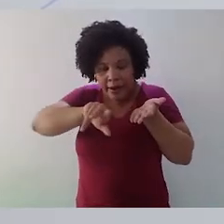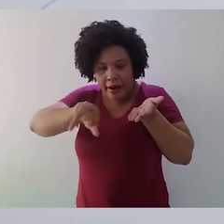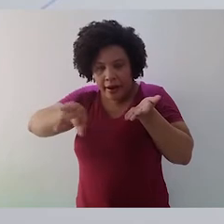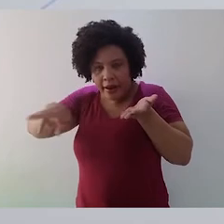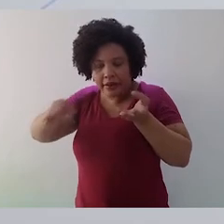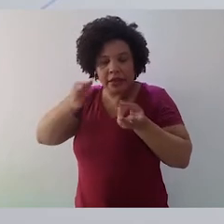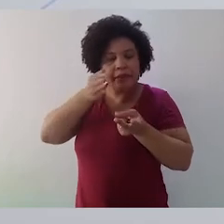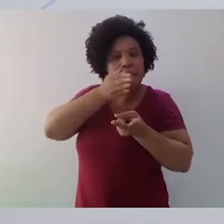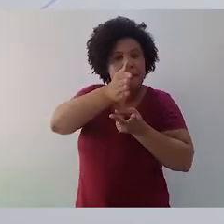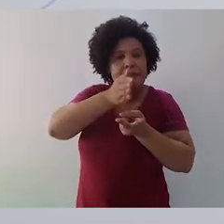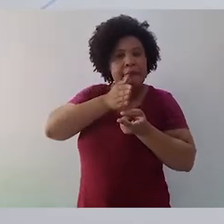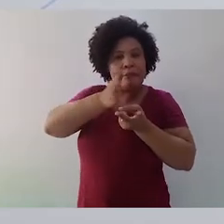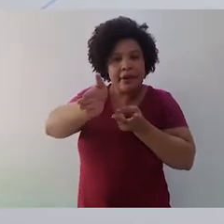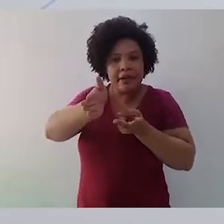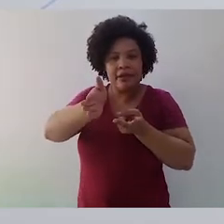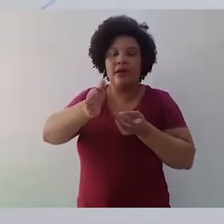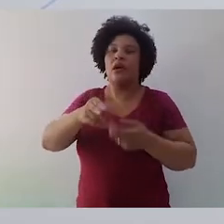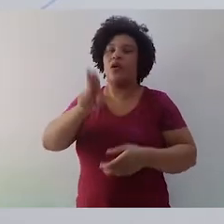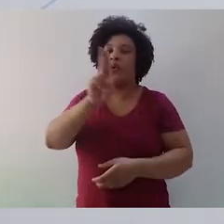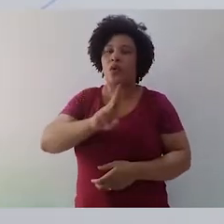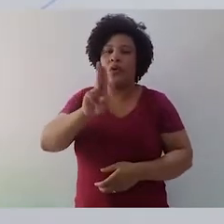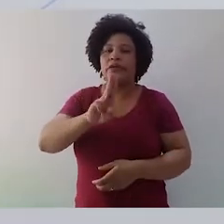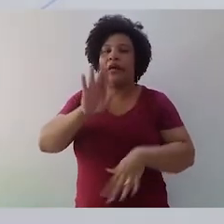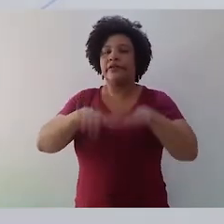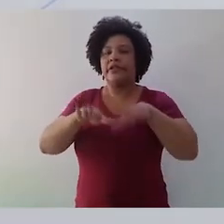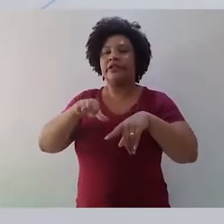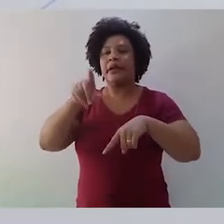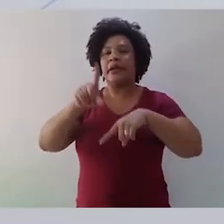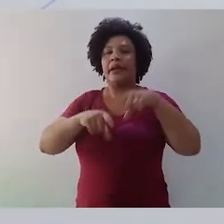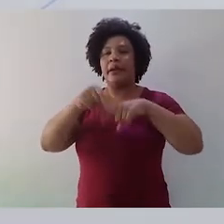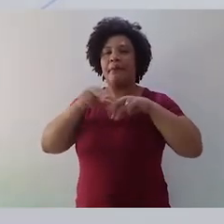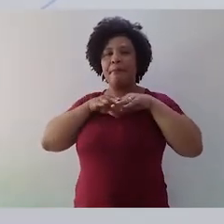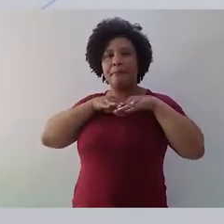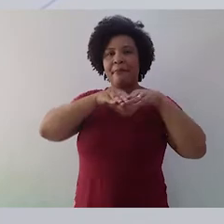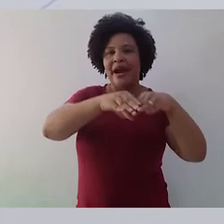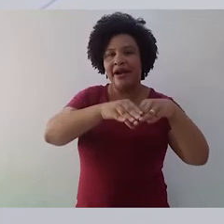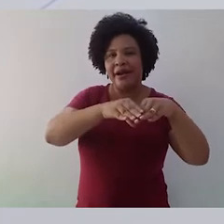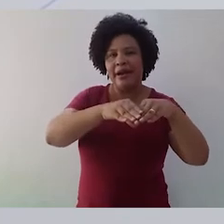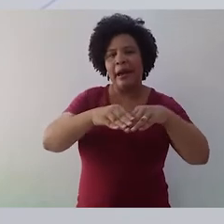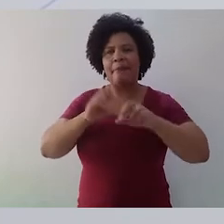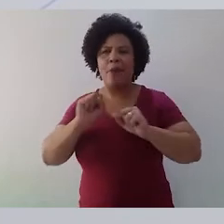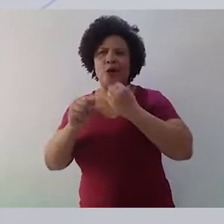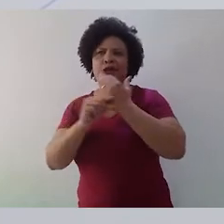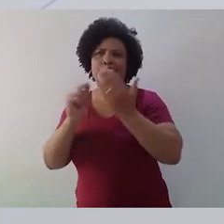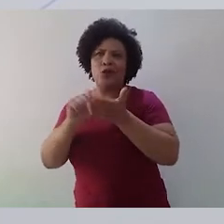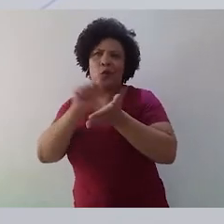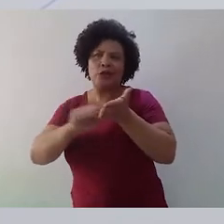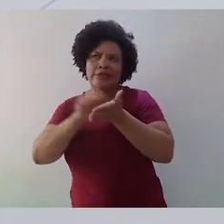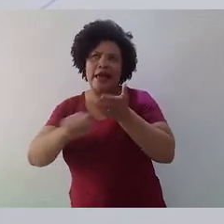sobre qualquer aspecto. Por exemplo, o uso de palavrões. Deve ou não um escritor usar